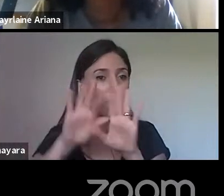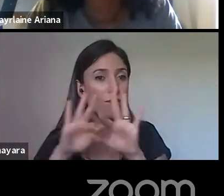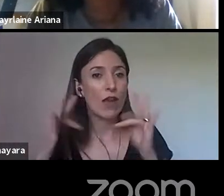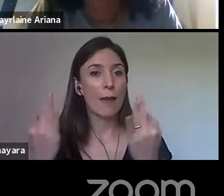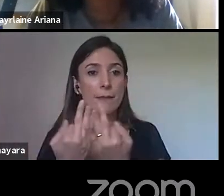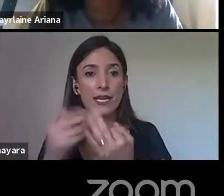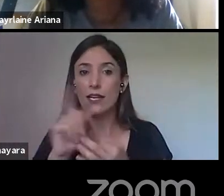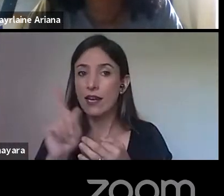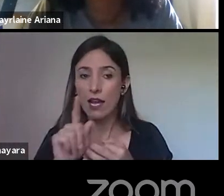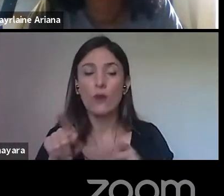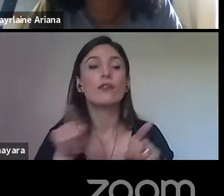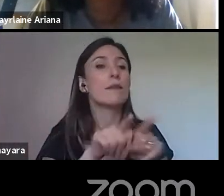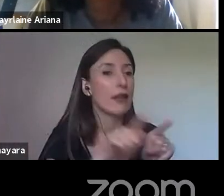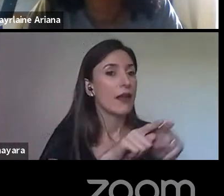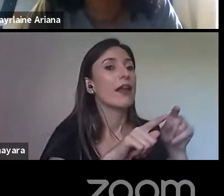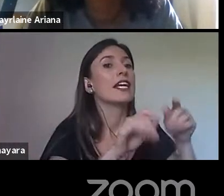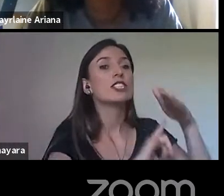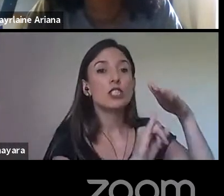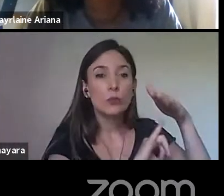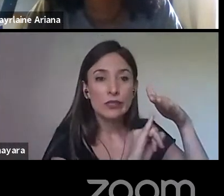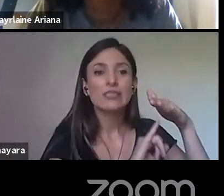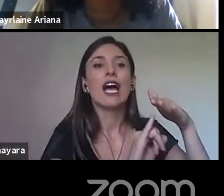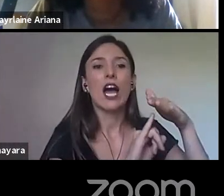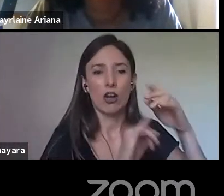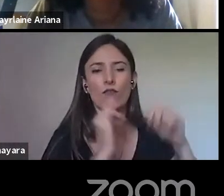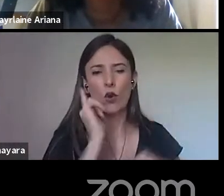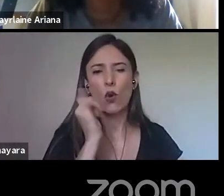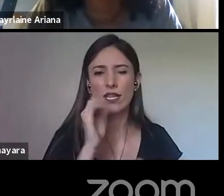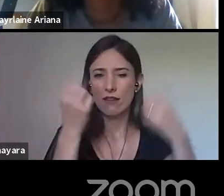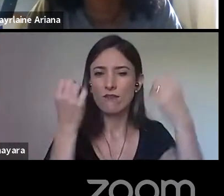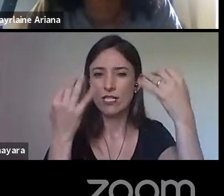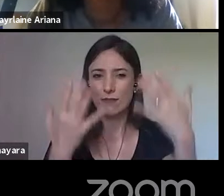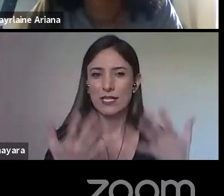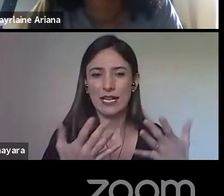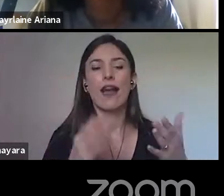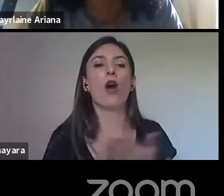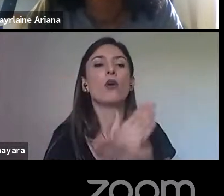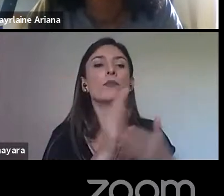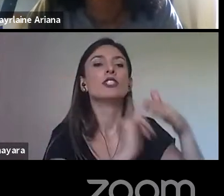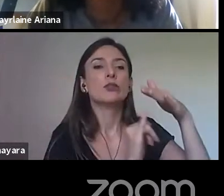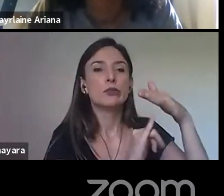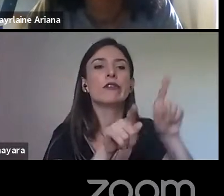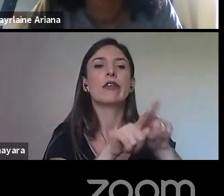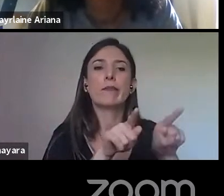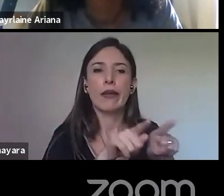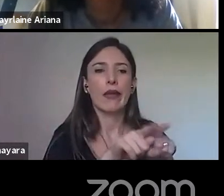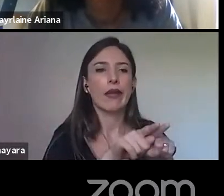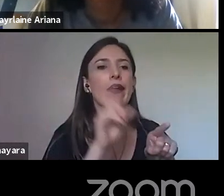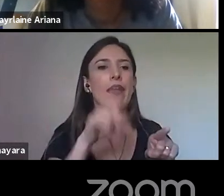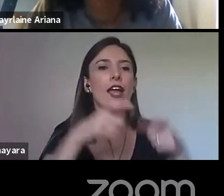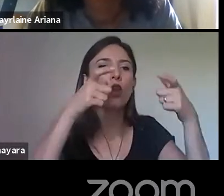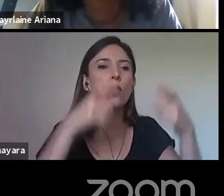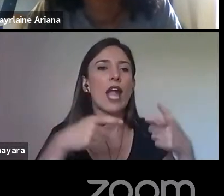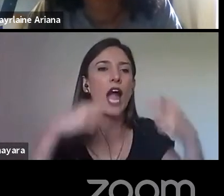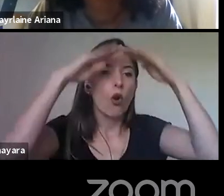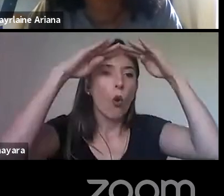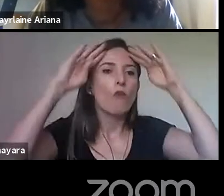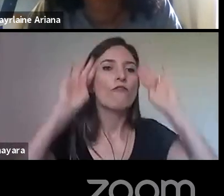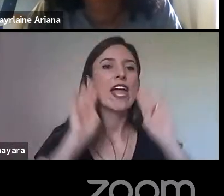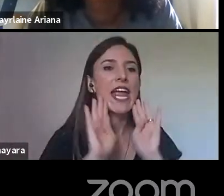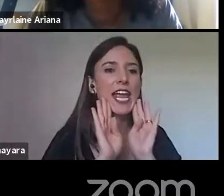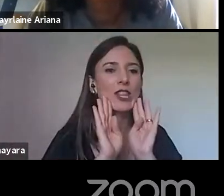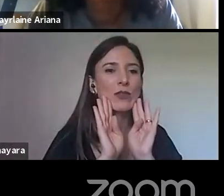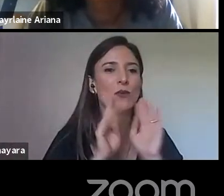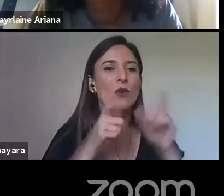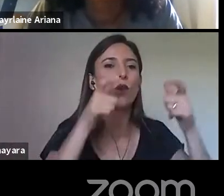instituições que eu vou falar aqui, né? Que seriam os conventos e os recolhimentos, como que